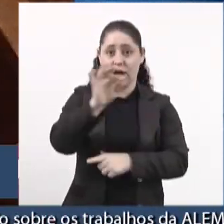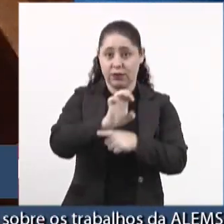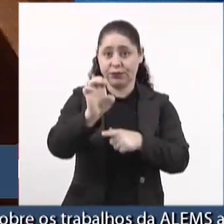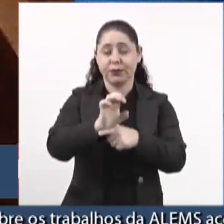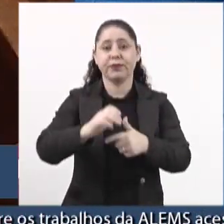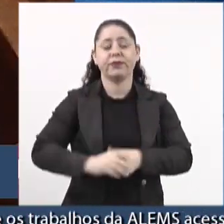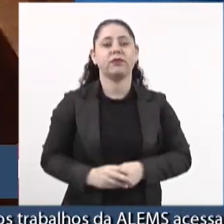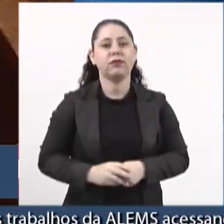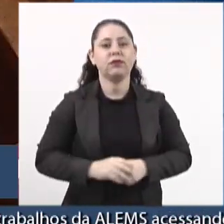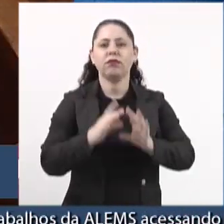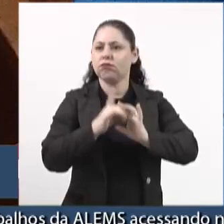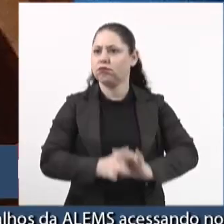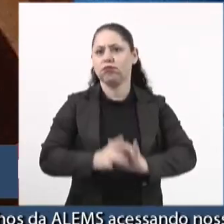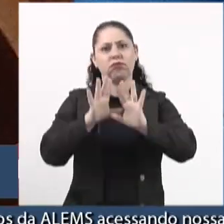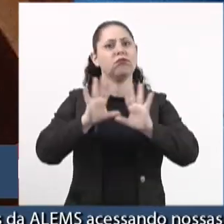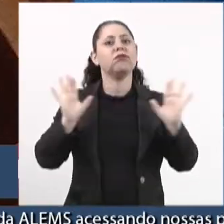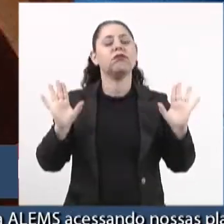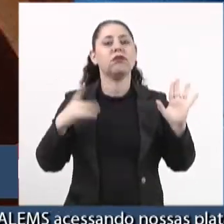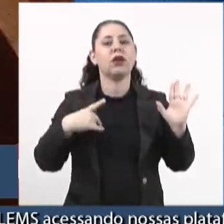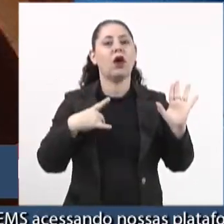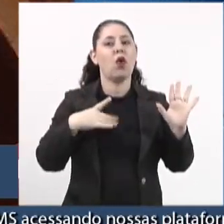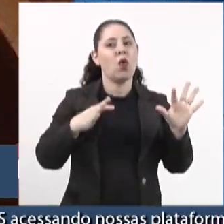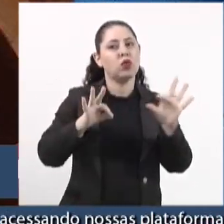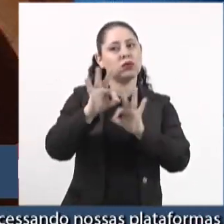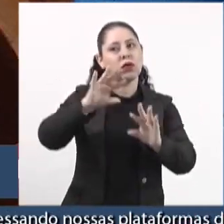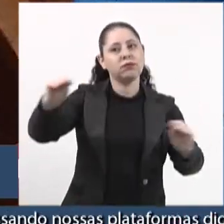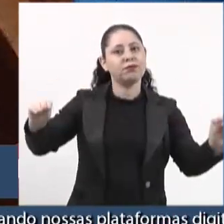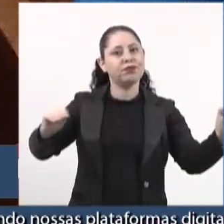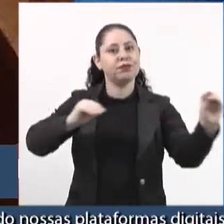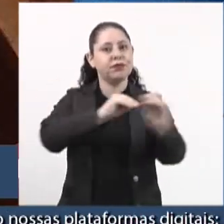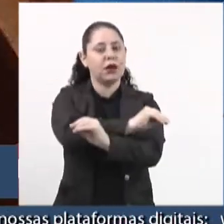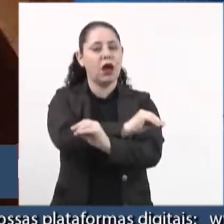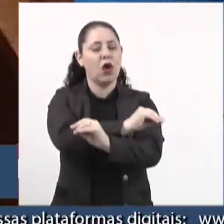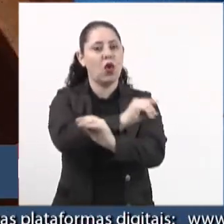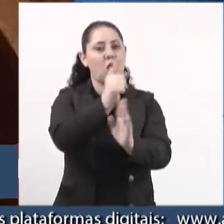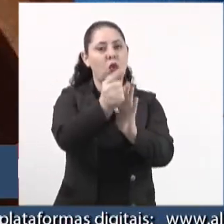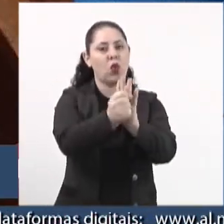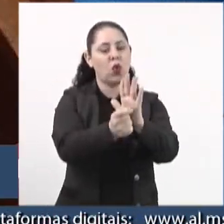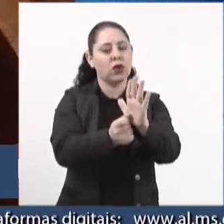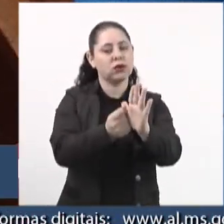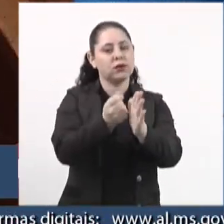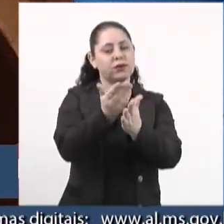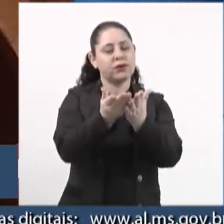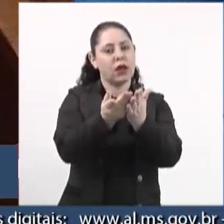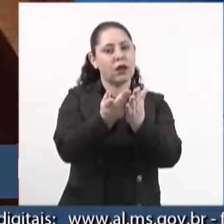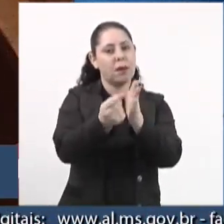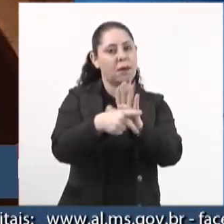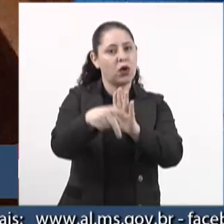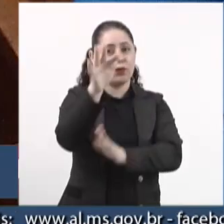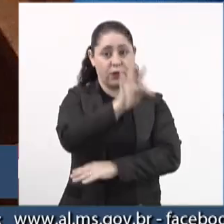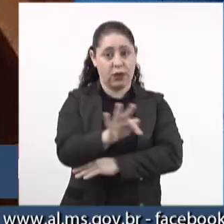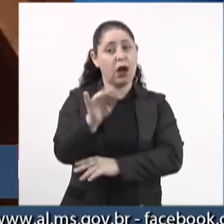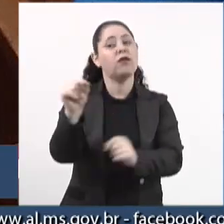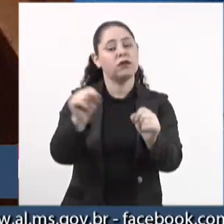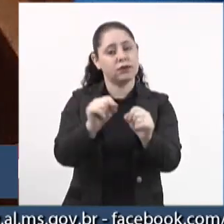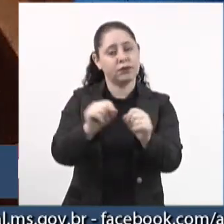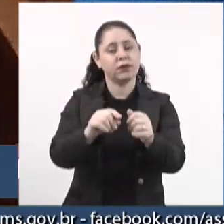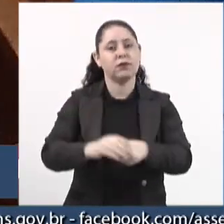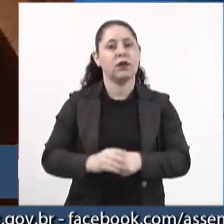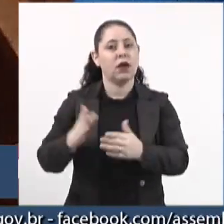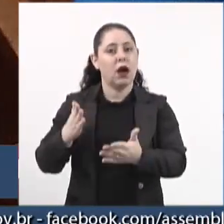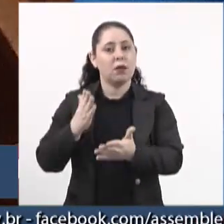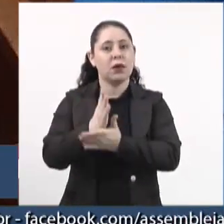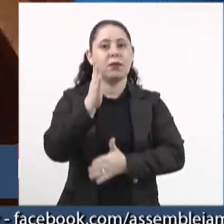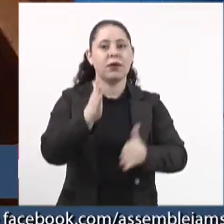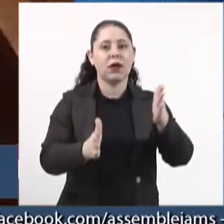estado, autorizam um remanejamento no orçamento federal. Foi feito. Passou